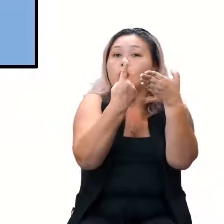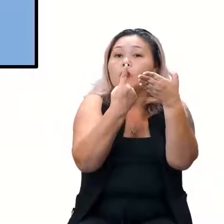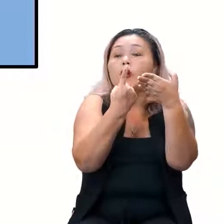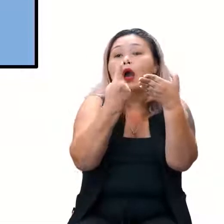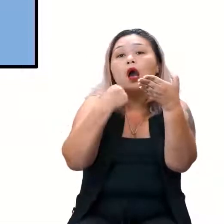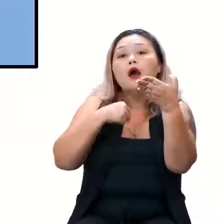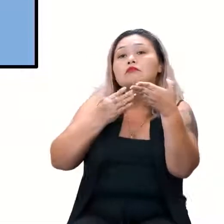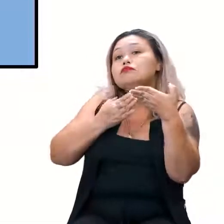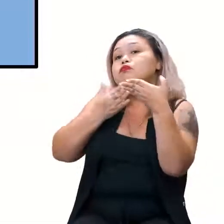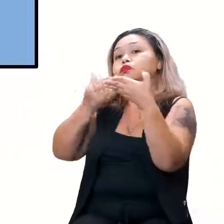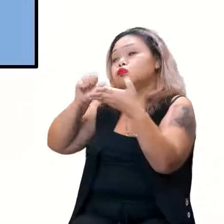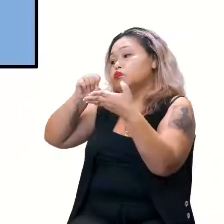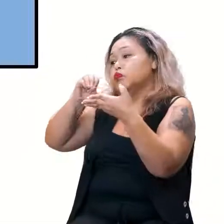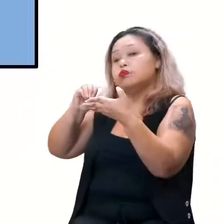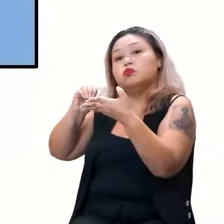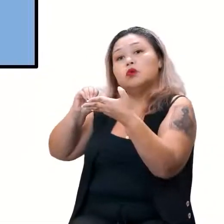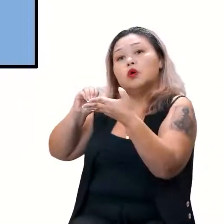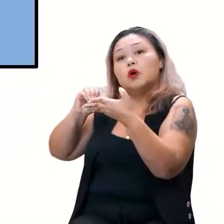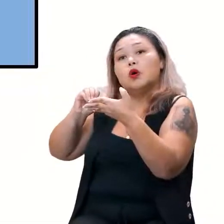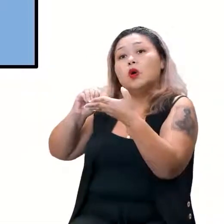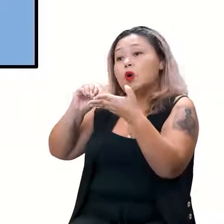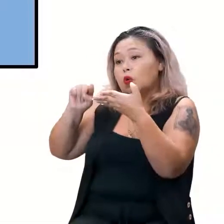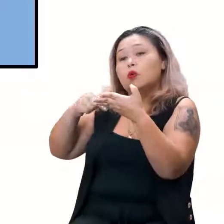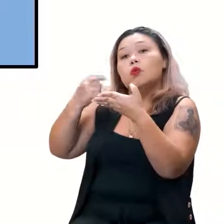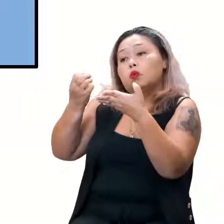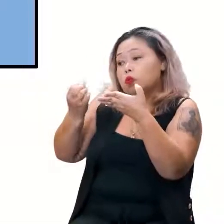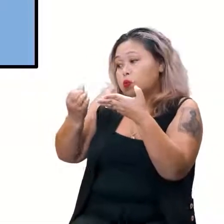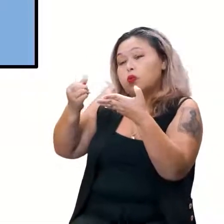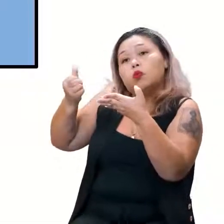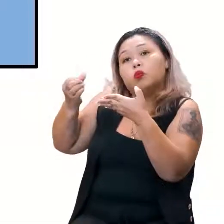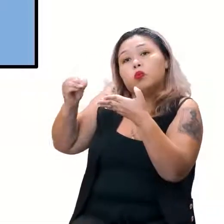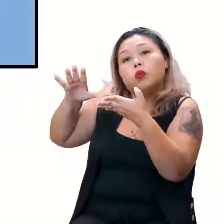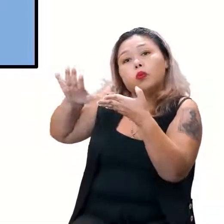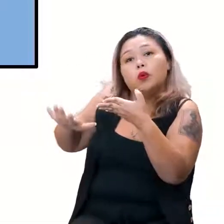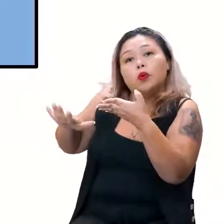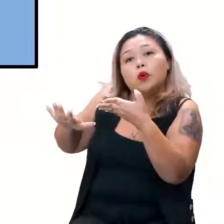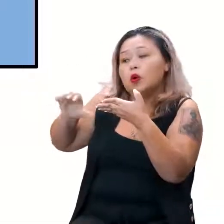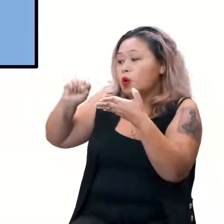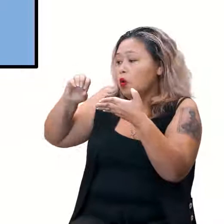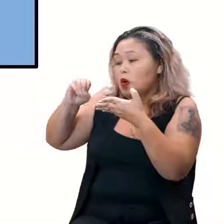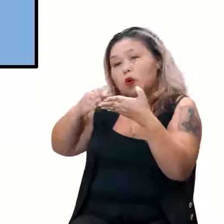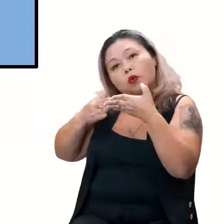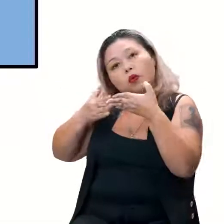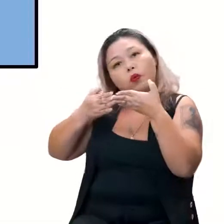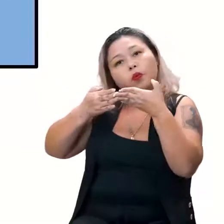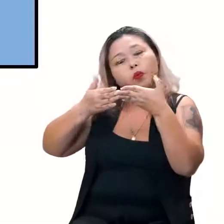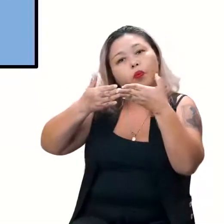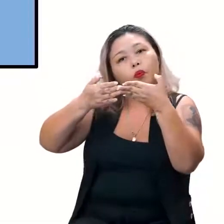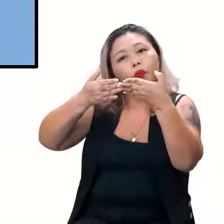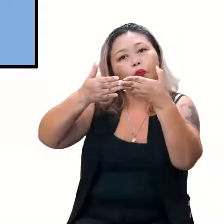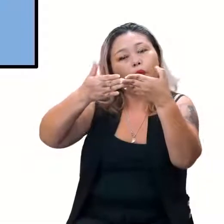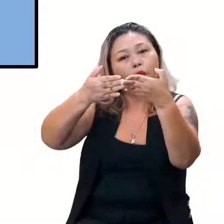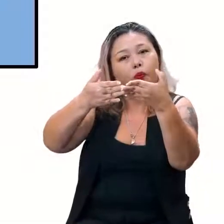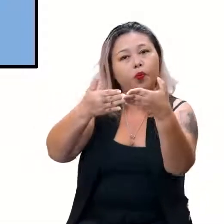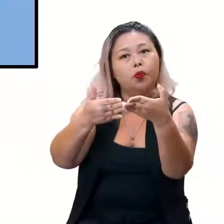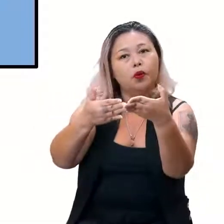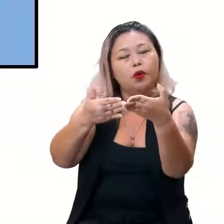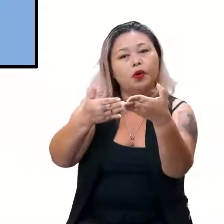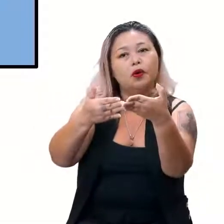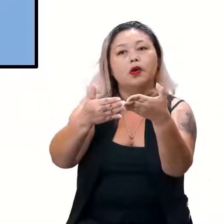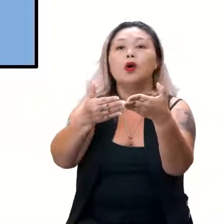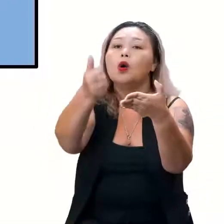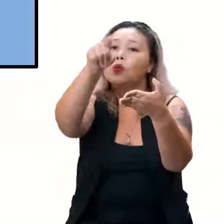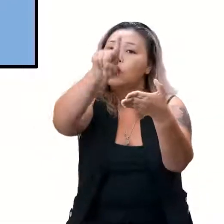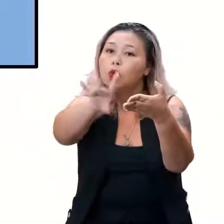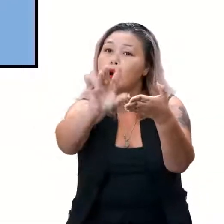barco para o de 80. Ah, o de 60 ficou do outro lado. Ficou do outro lado agora. O de 80 foi... O de 80 atravessa... O que ficou